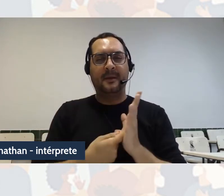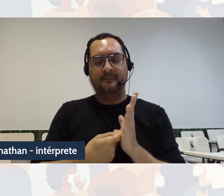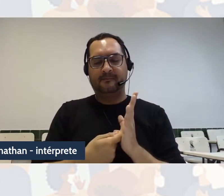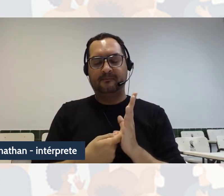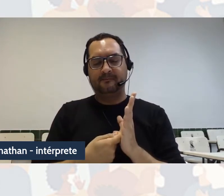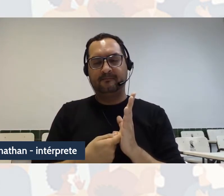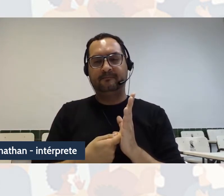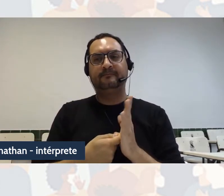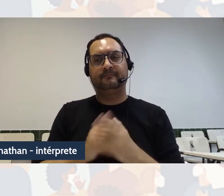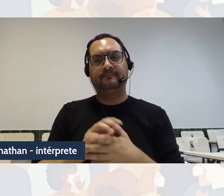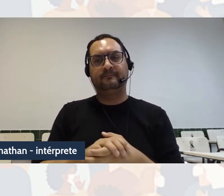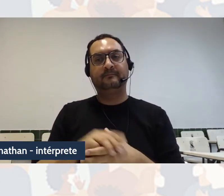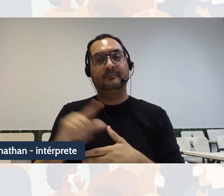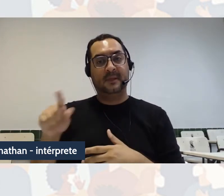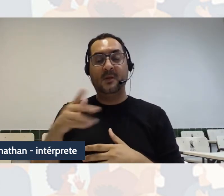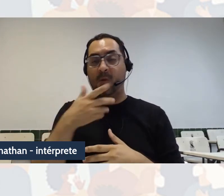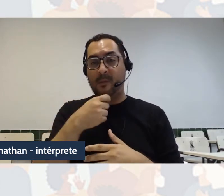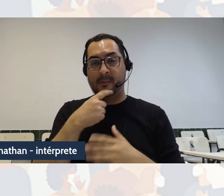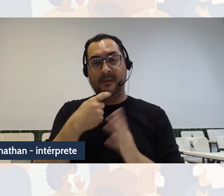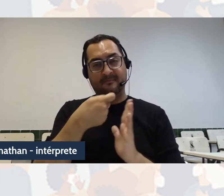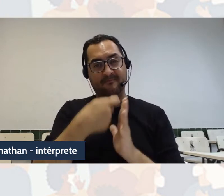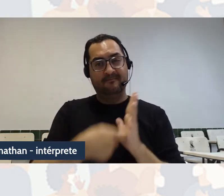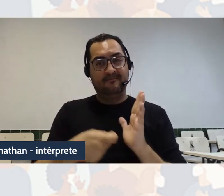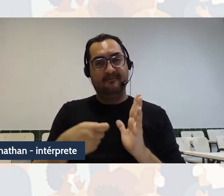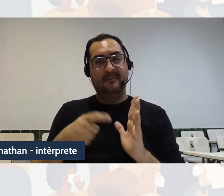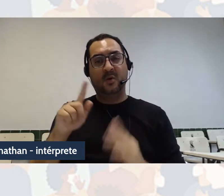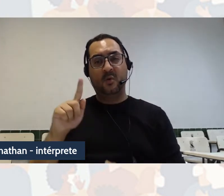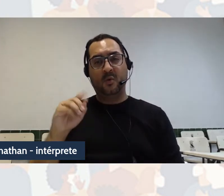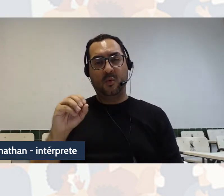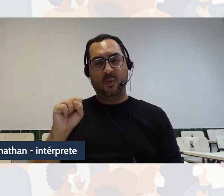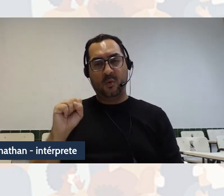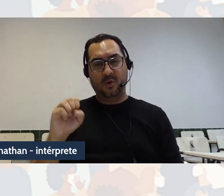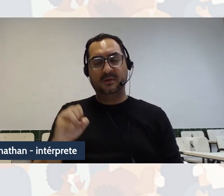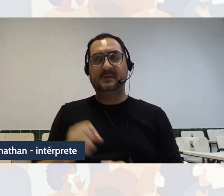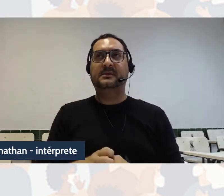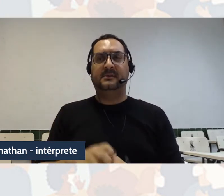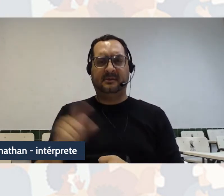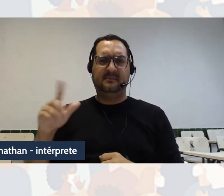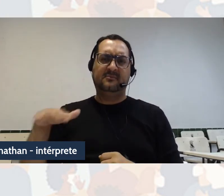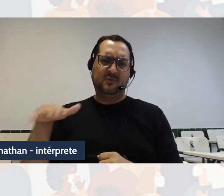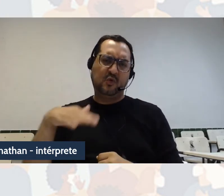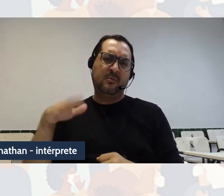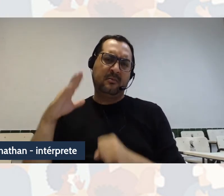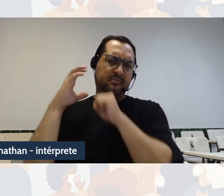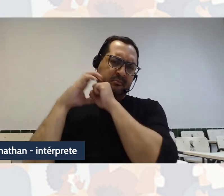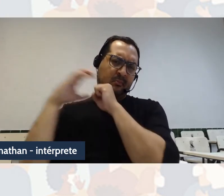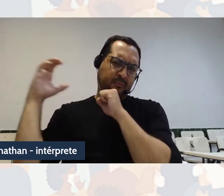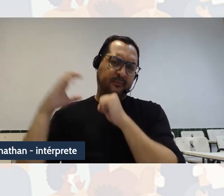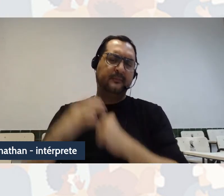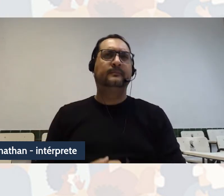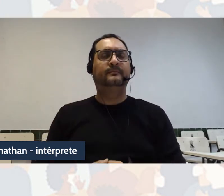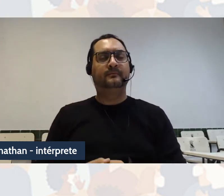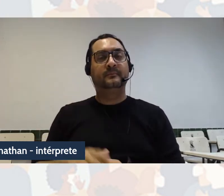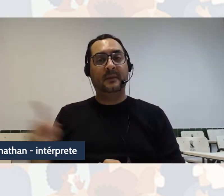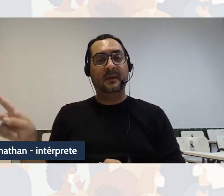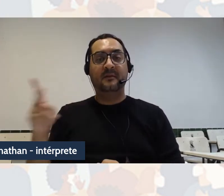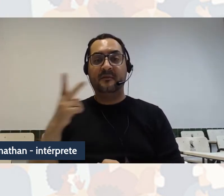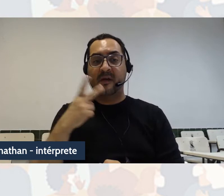nas abordagens decoloniais, ele já mencionava que nem sempre o lugar epistêmico,